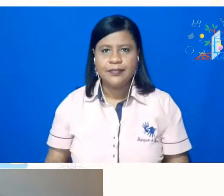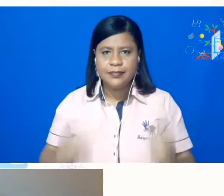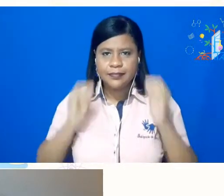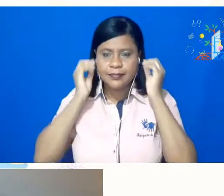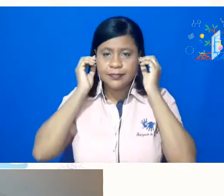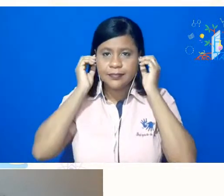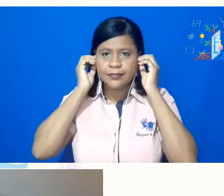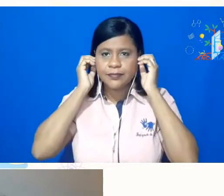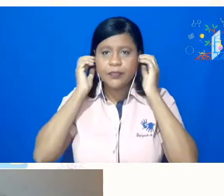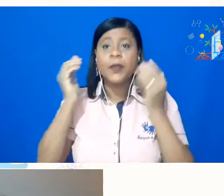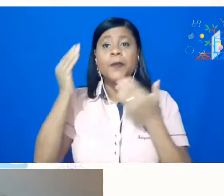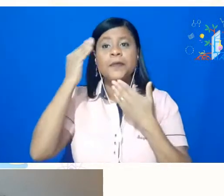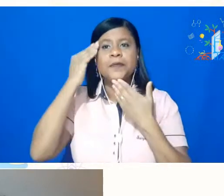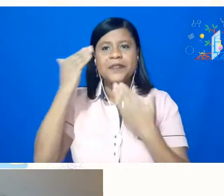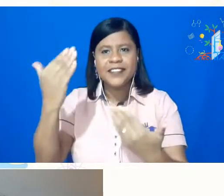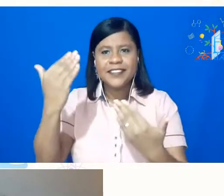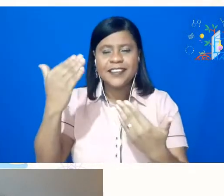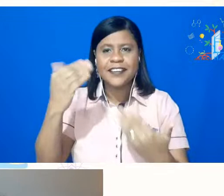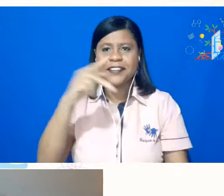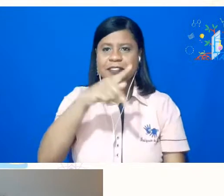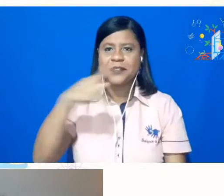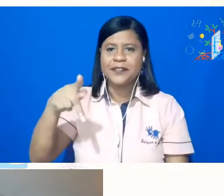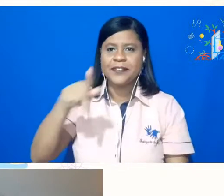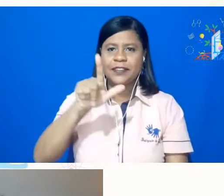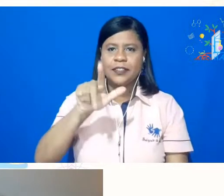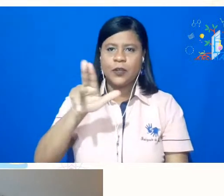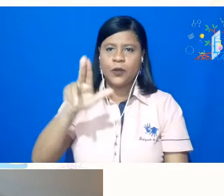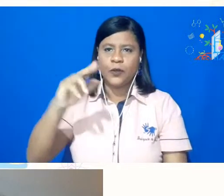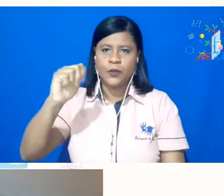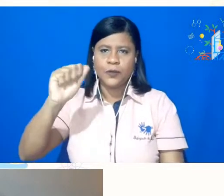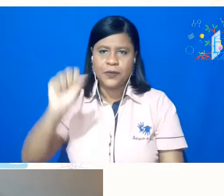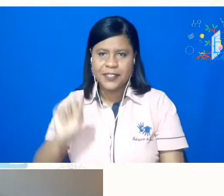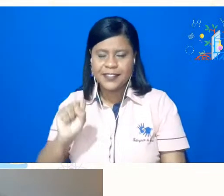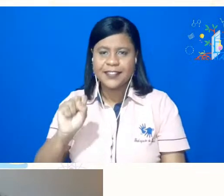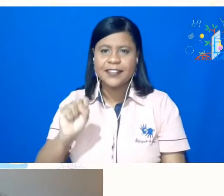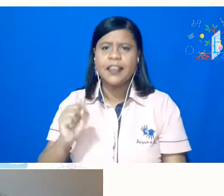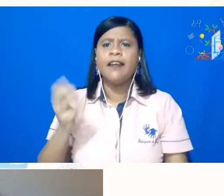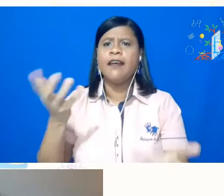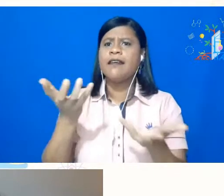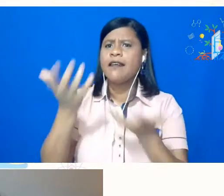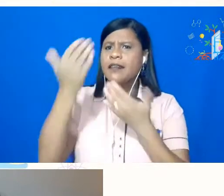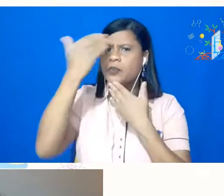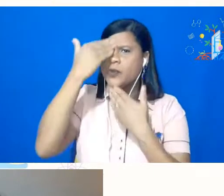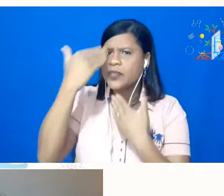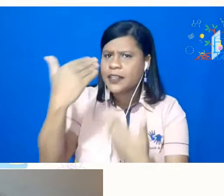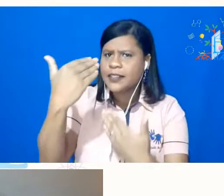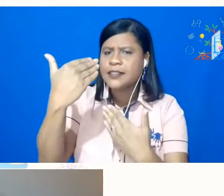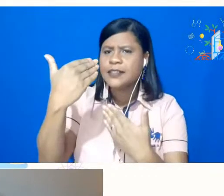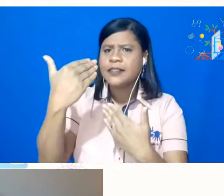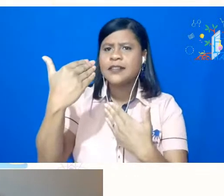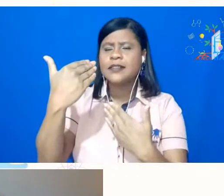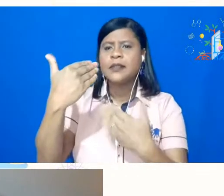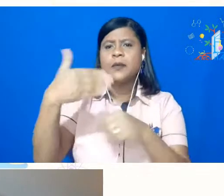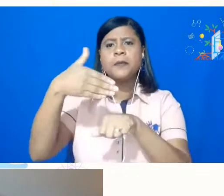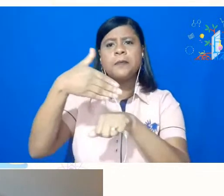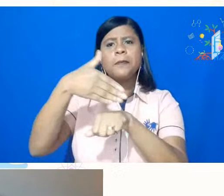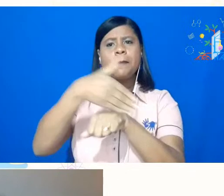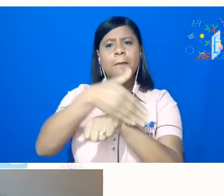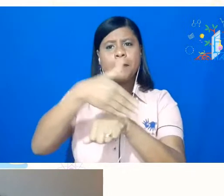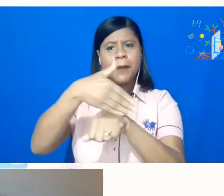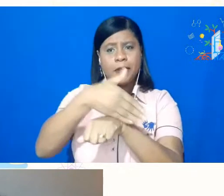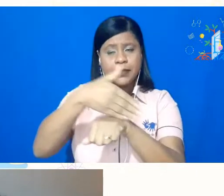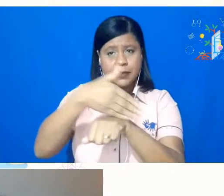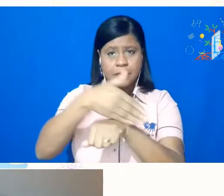Obrigada, professor Lucas. Eu quero agradecer, né, a presença tanto do professor